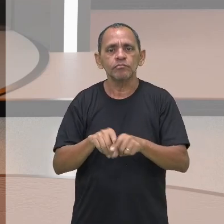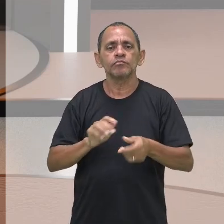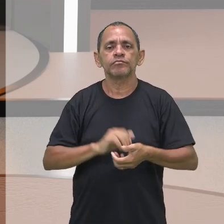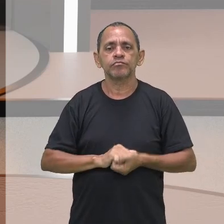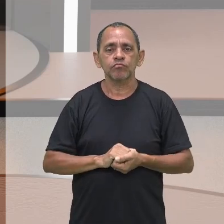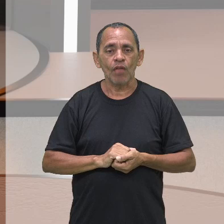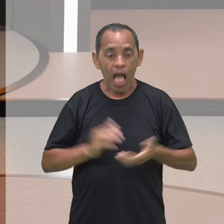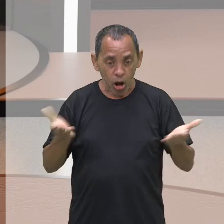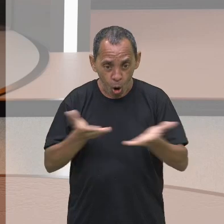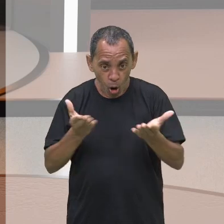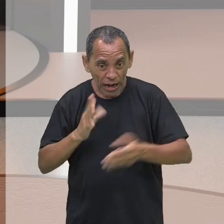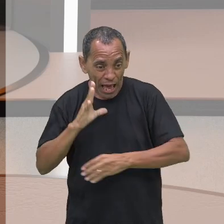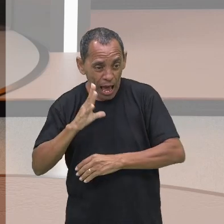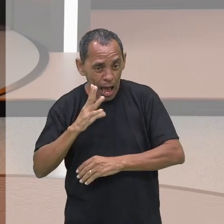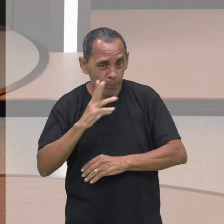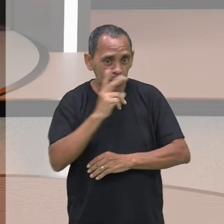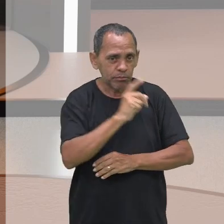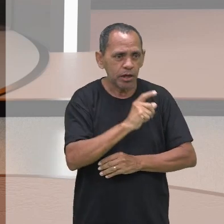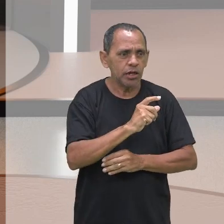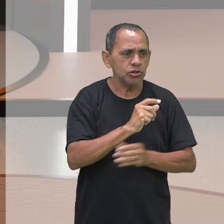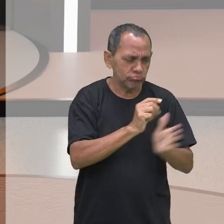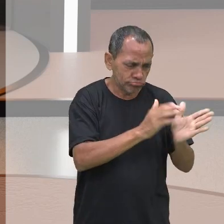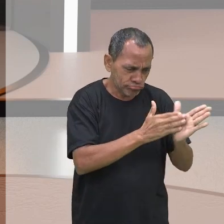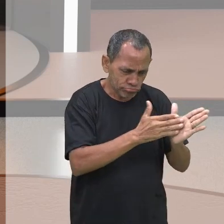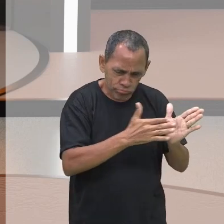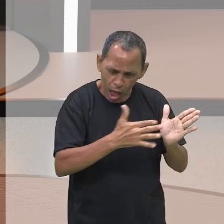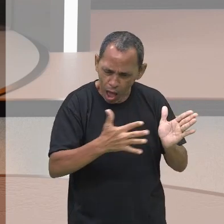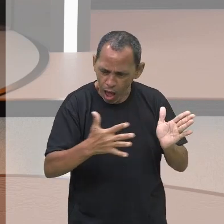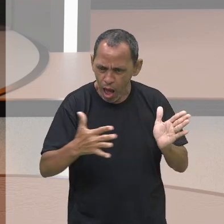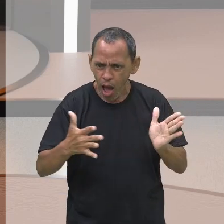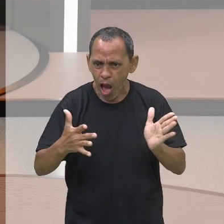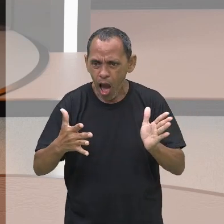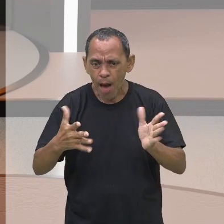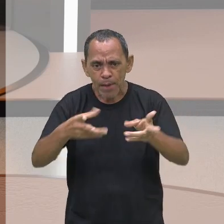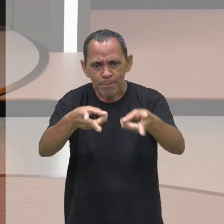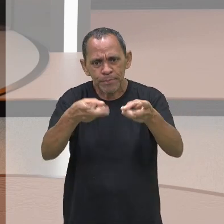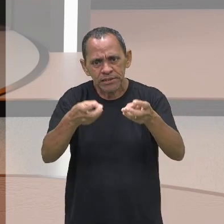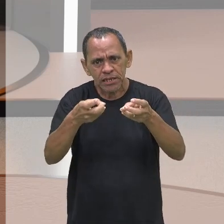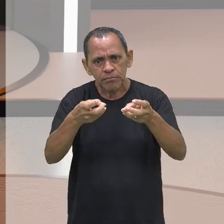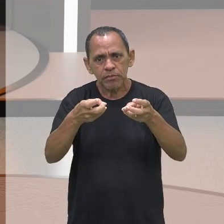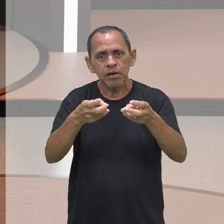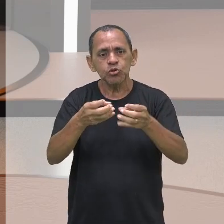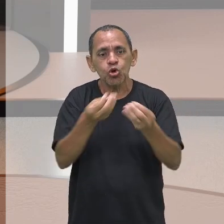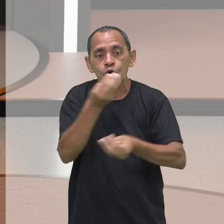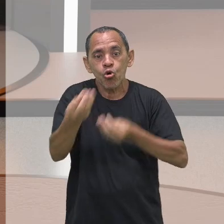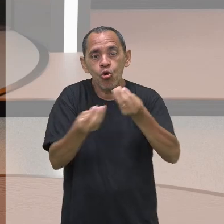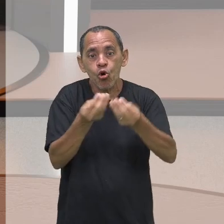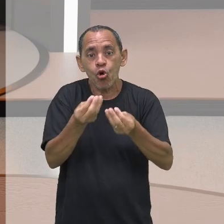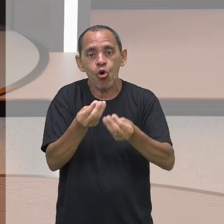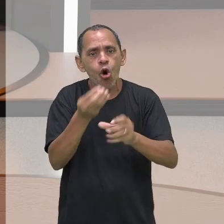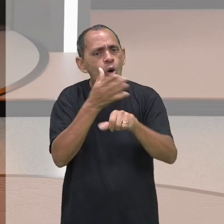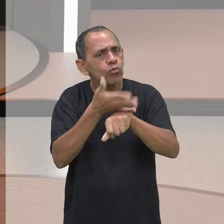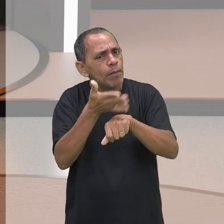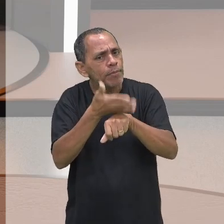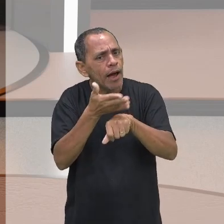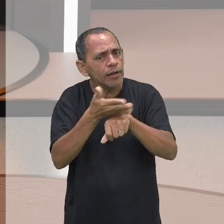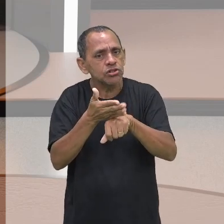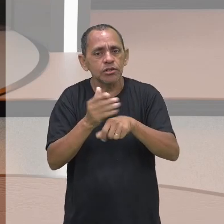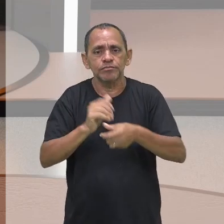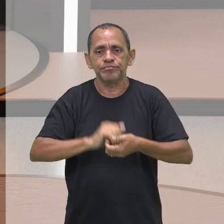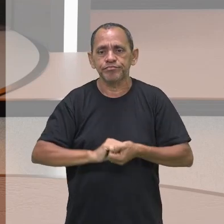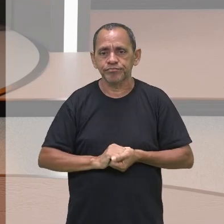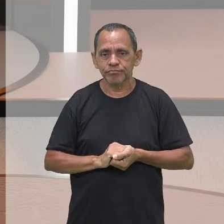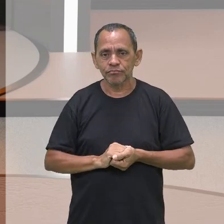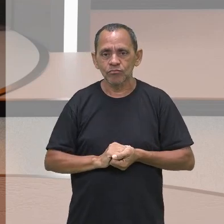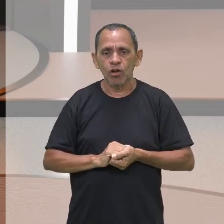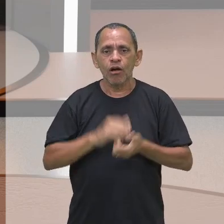passar sobre cada um desses pontos, para vermos e percebermos como isso se dá na prática. E vamos